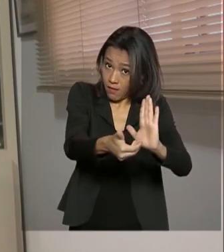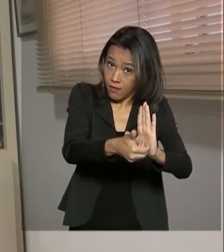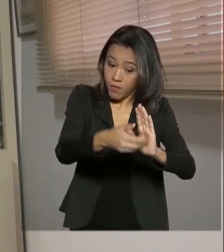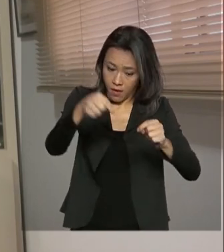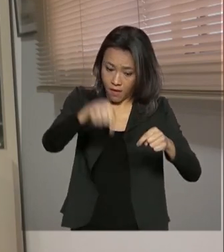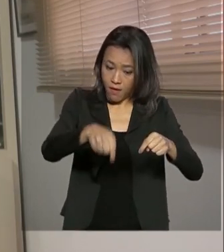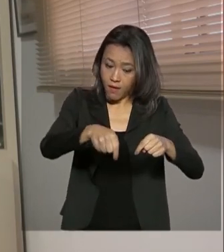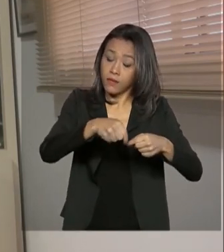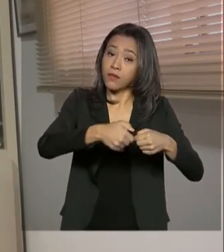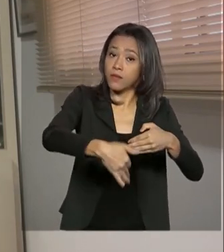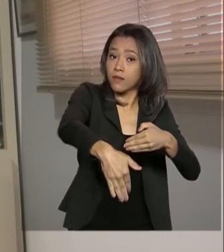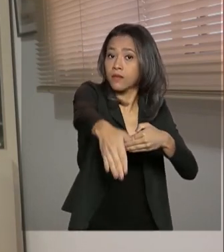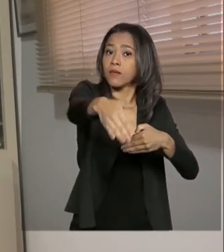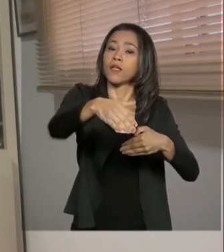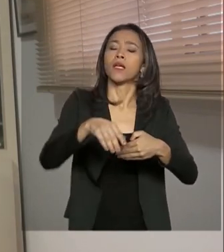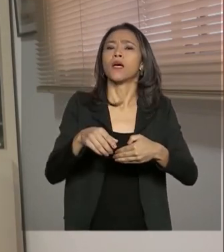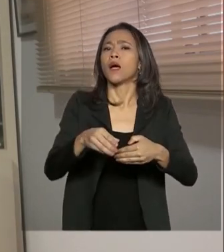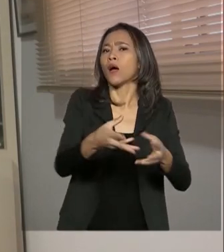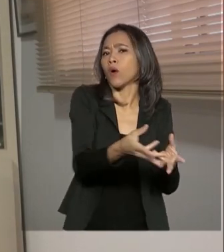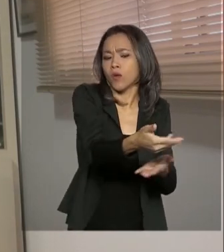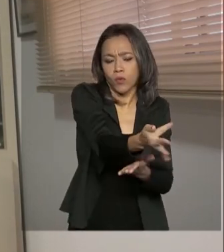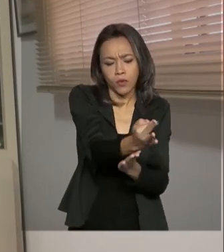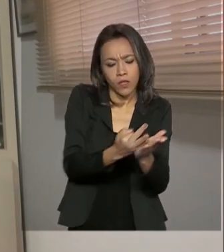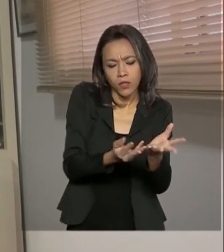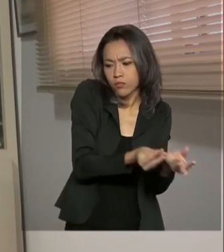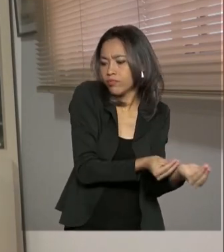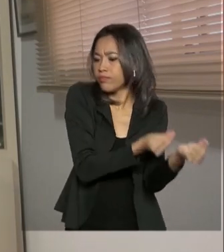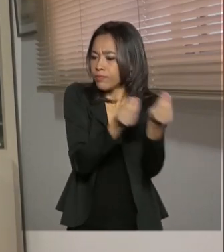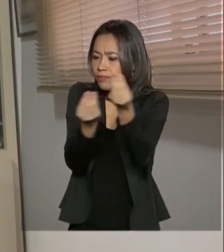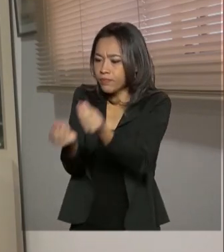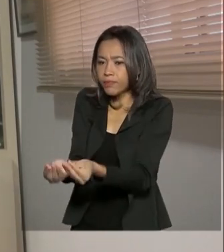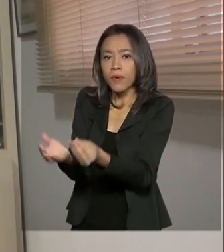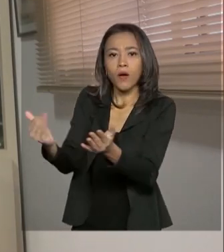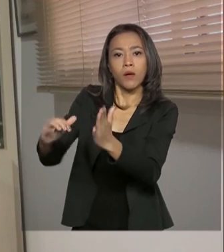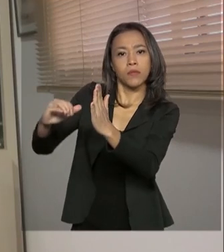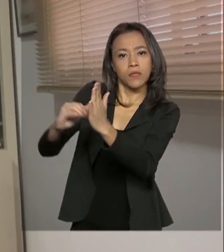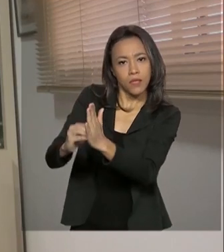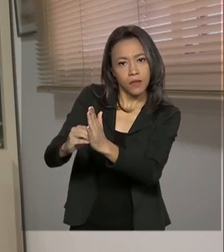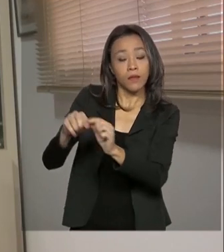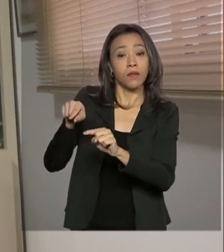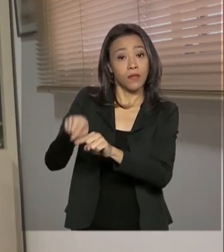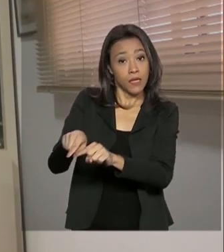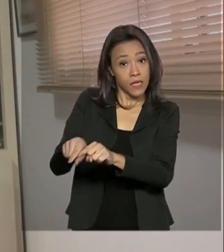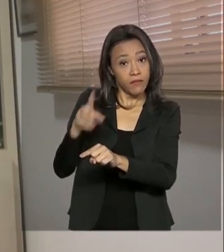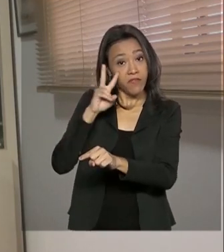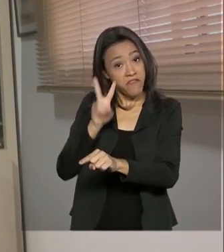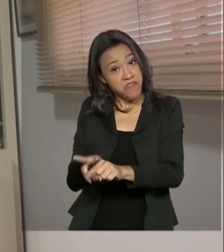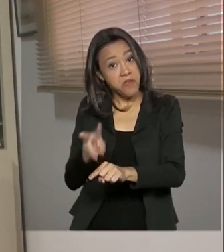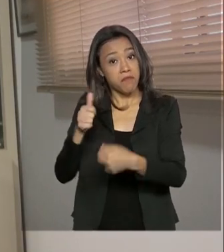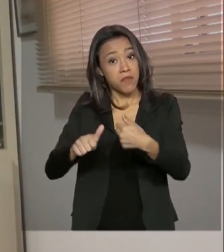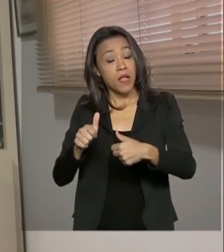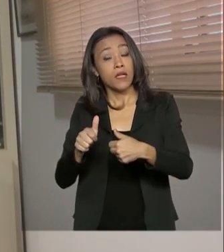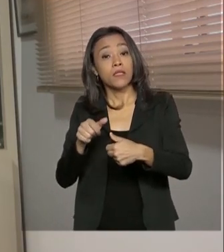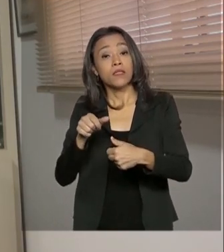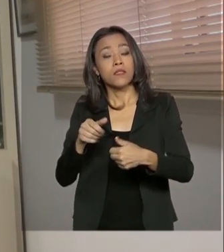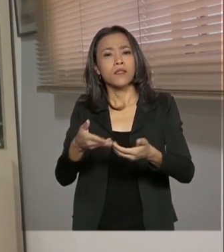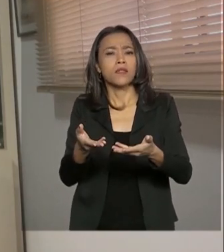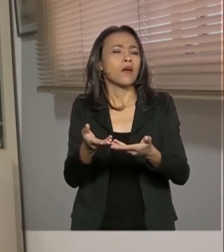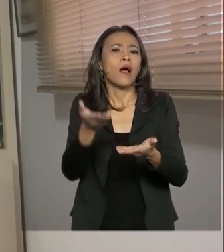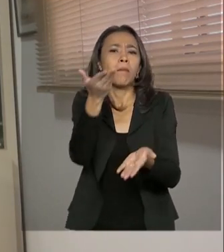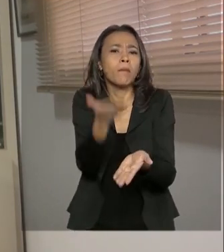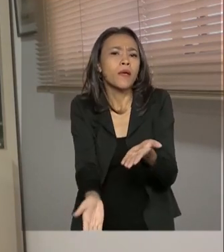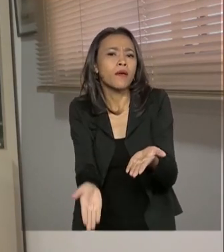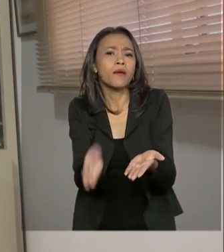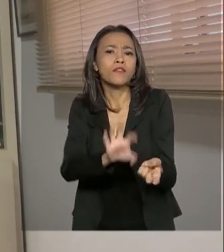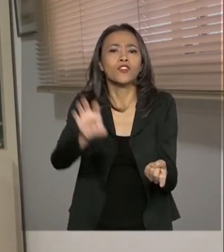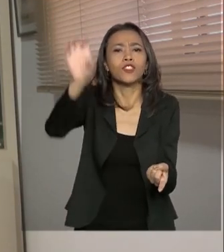para o Senado, prevê que a União compense a queda de arrecadação dos estados e municípios com